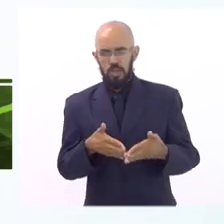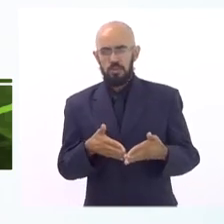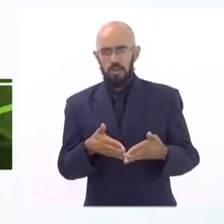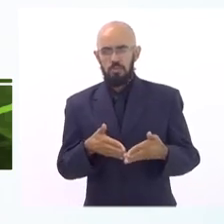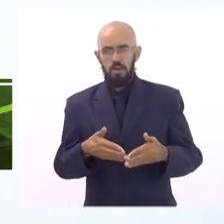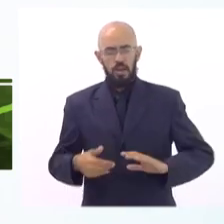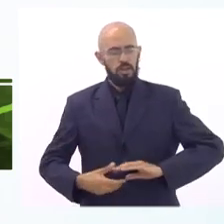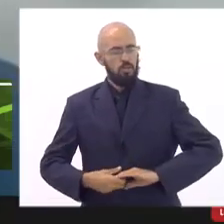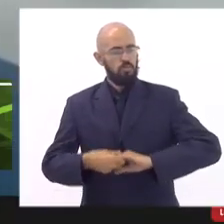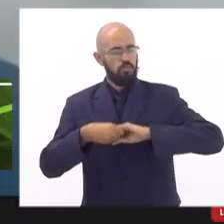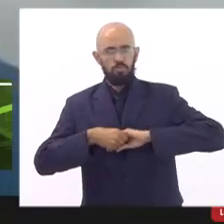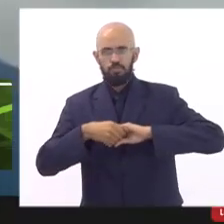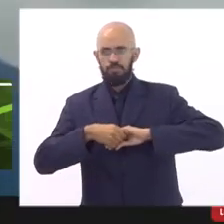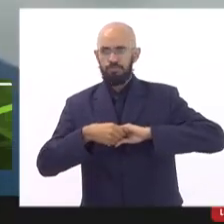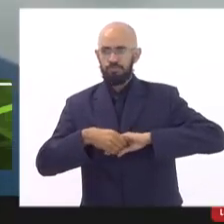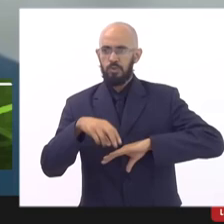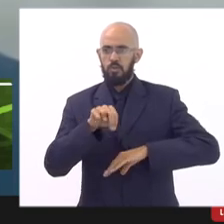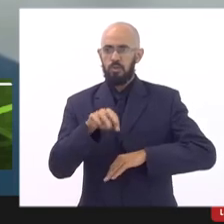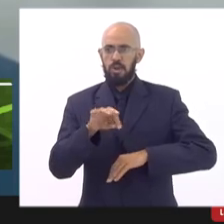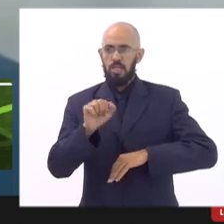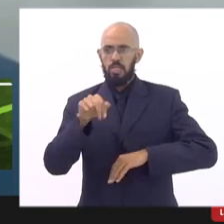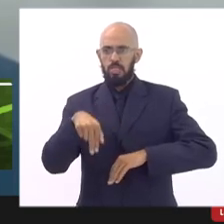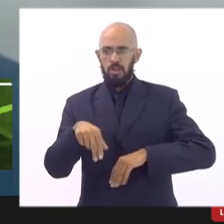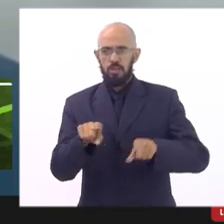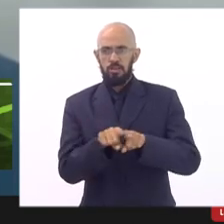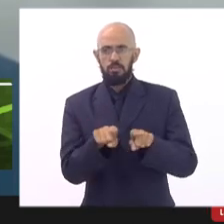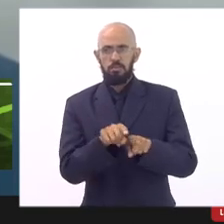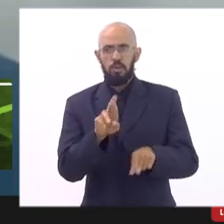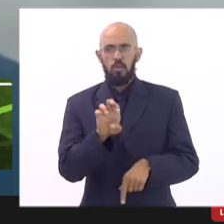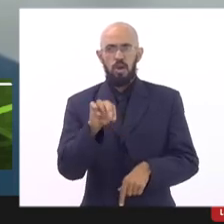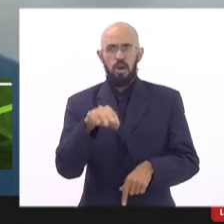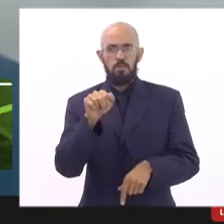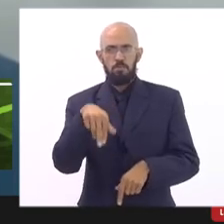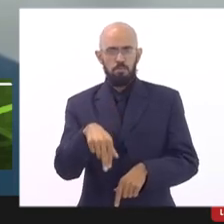uma saudação especial aí ao Natan e o Ramon estão